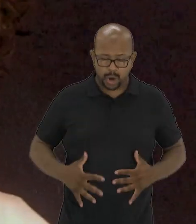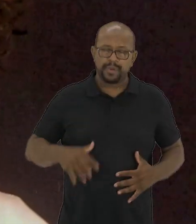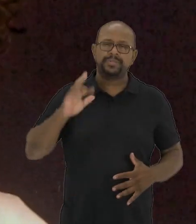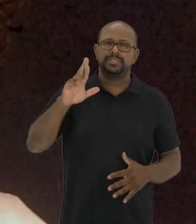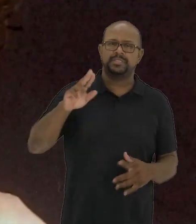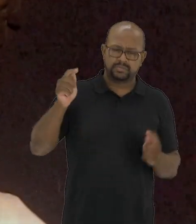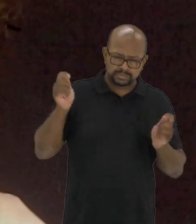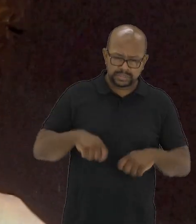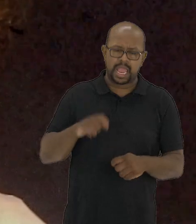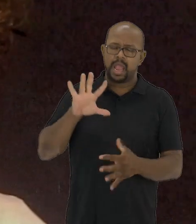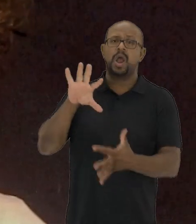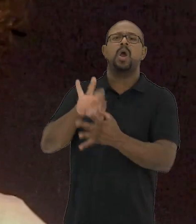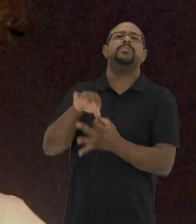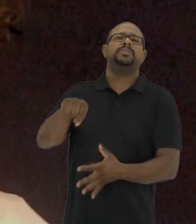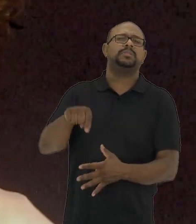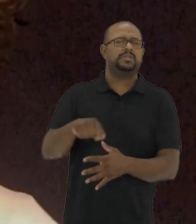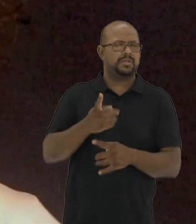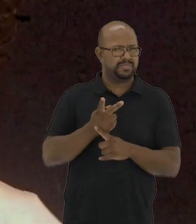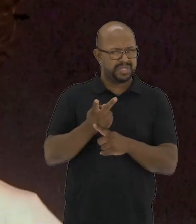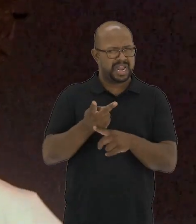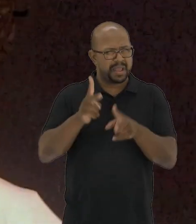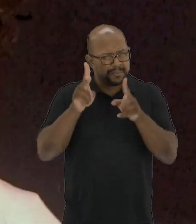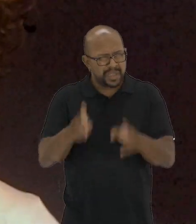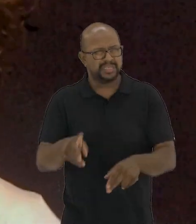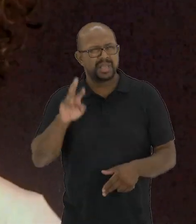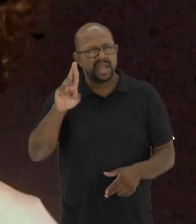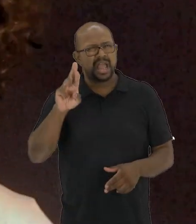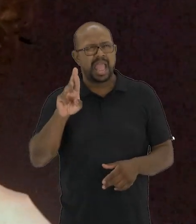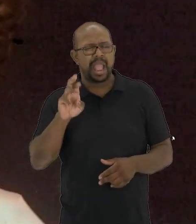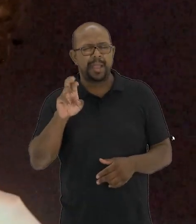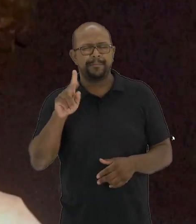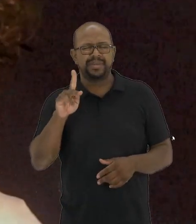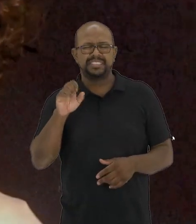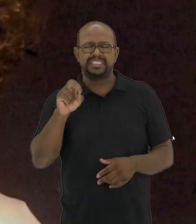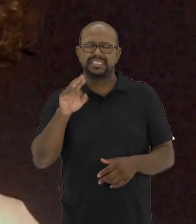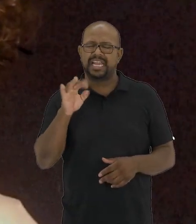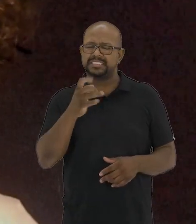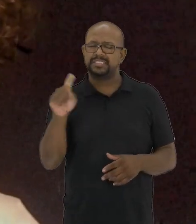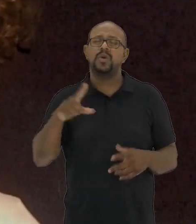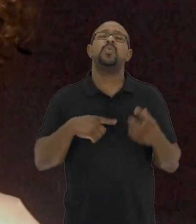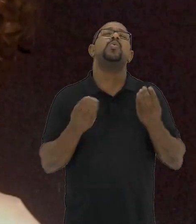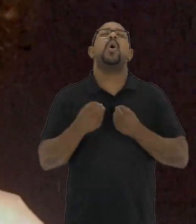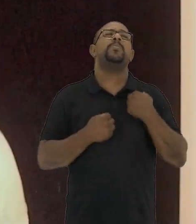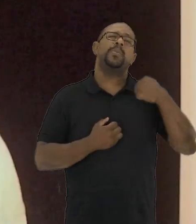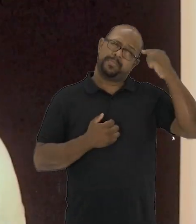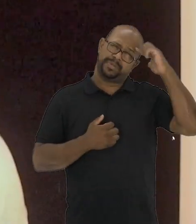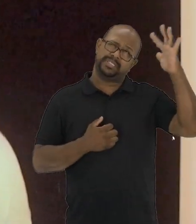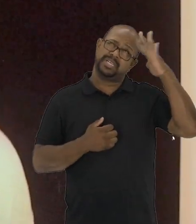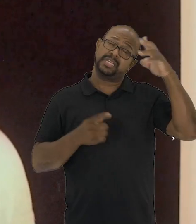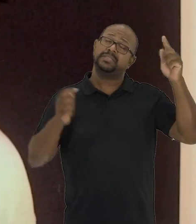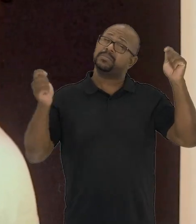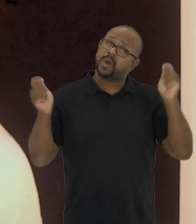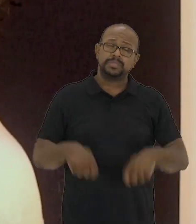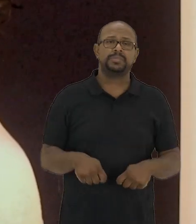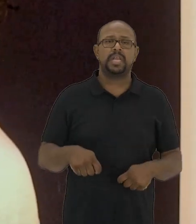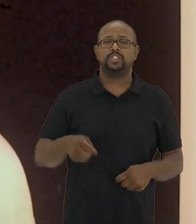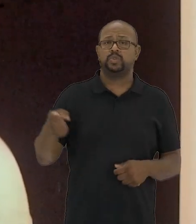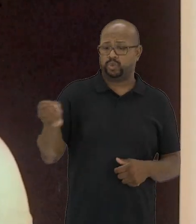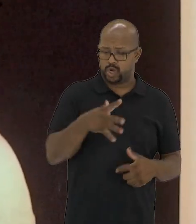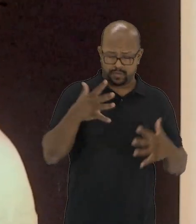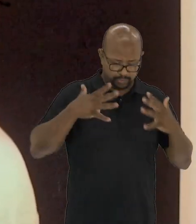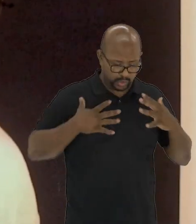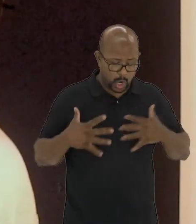dialogam com esse lugar diretamente? Será que estamos buscando a mesma representação? Como pensar nessas